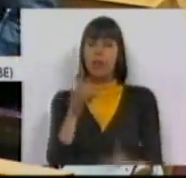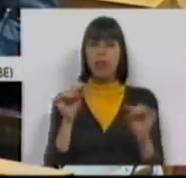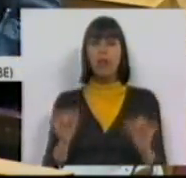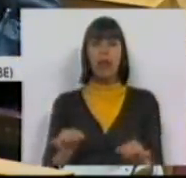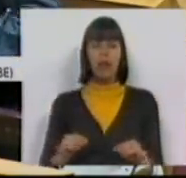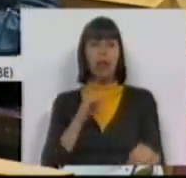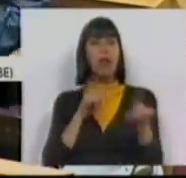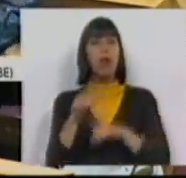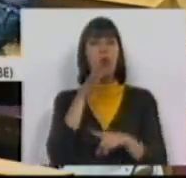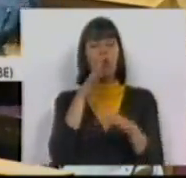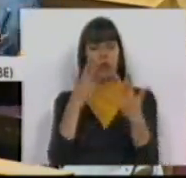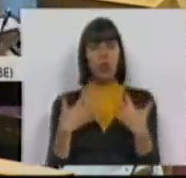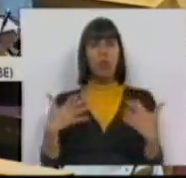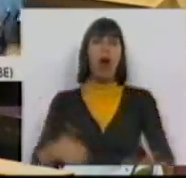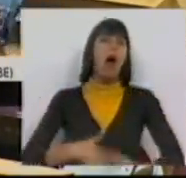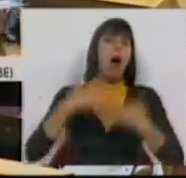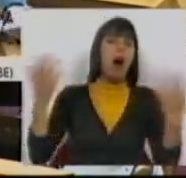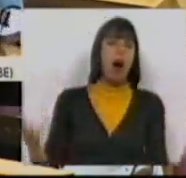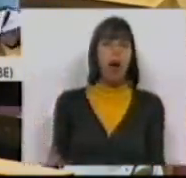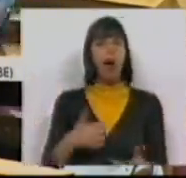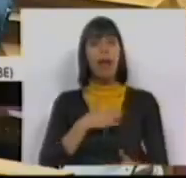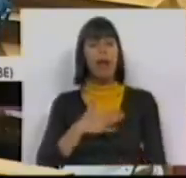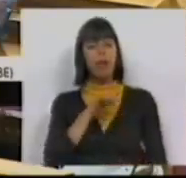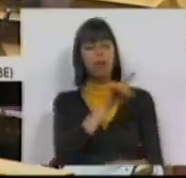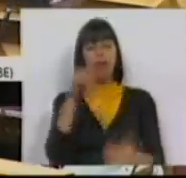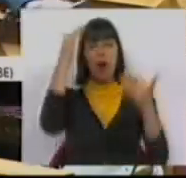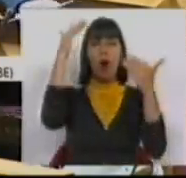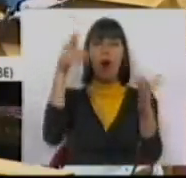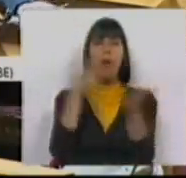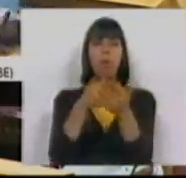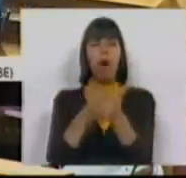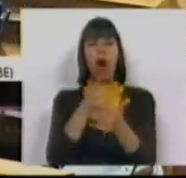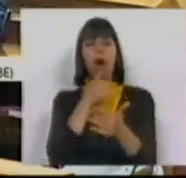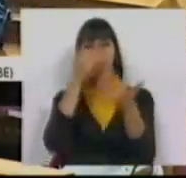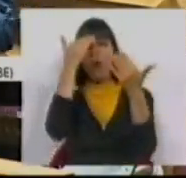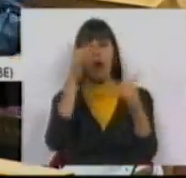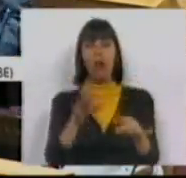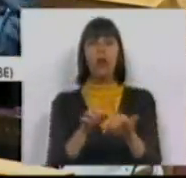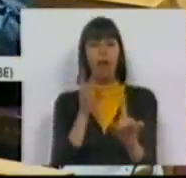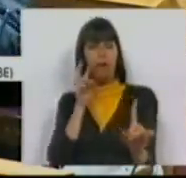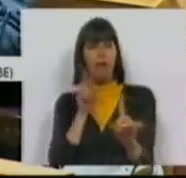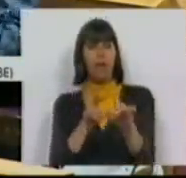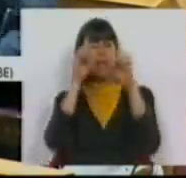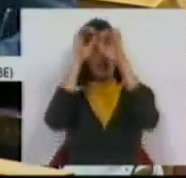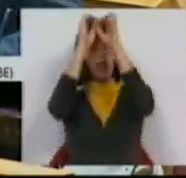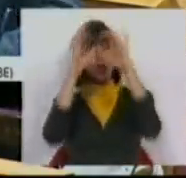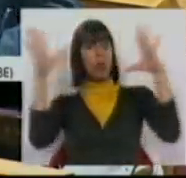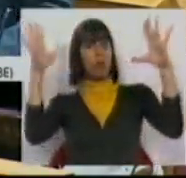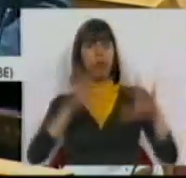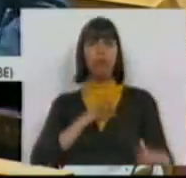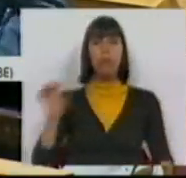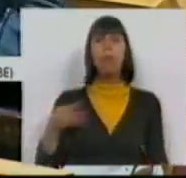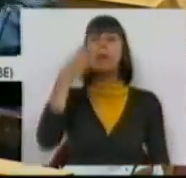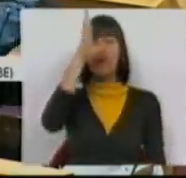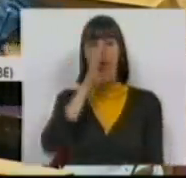aqui aos deputados que, bom, cada empresa pode pagar o que quiser. Esta é a visão ideológica do Sr.